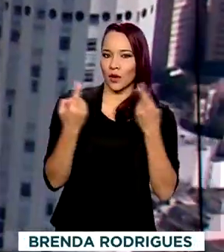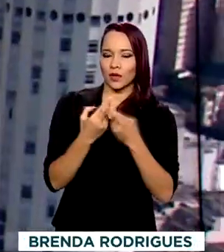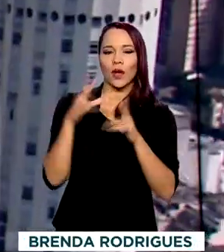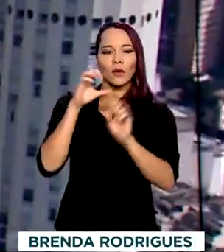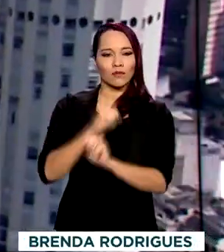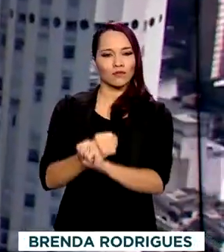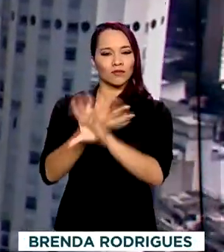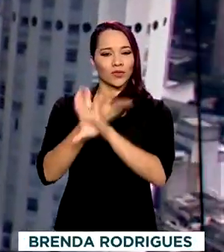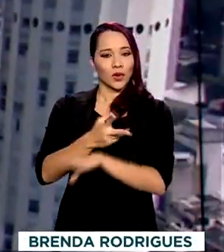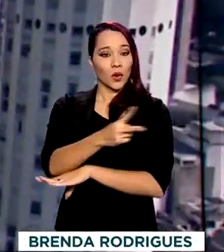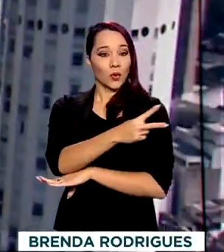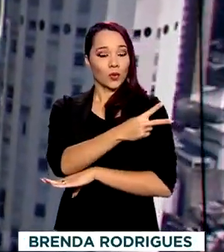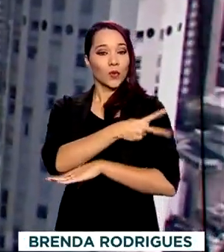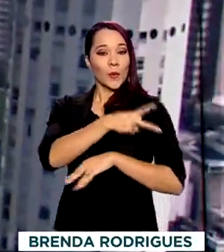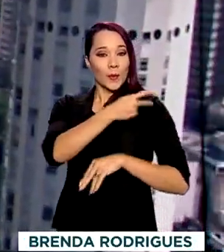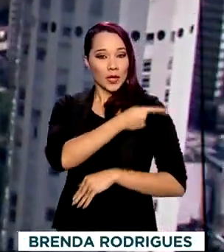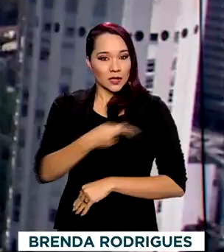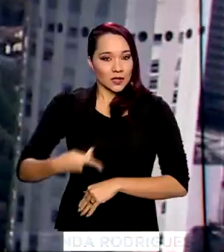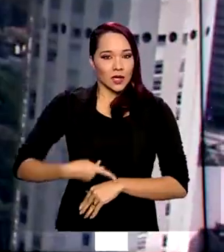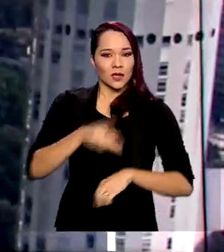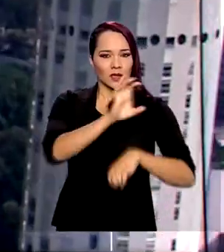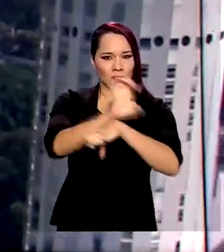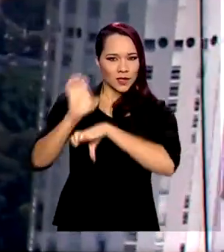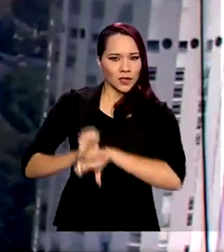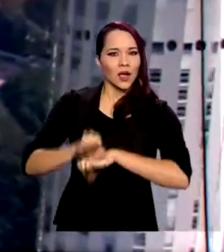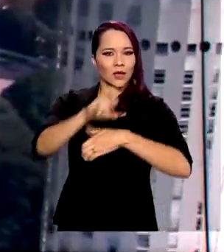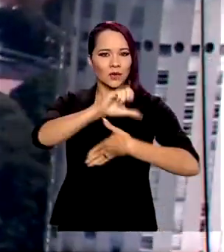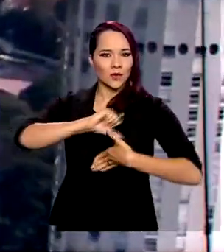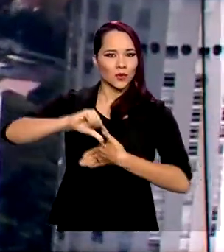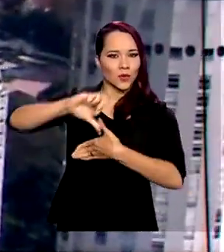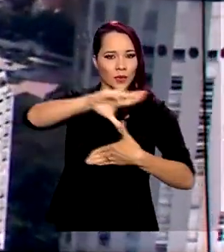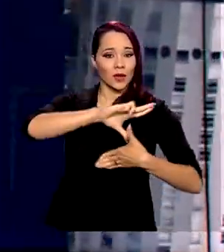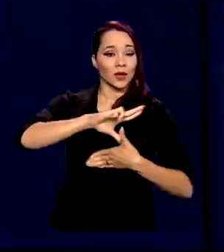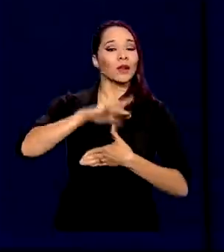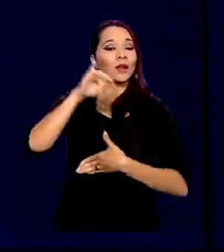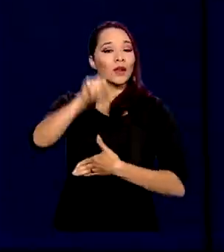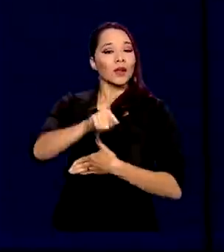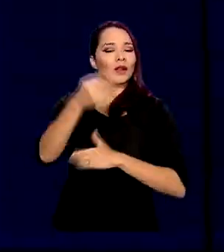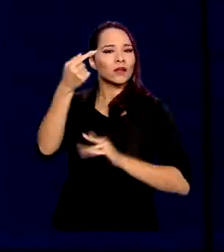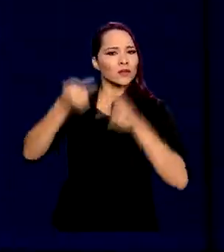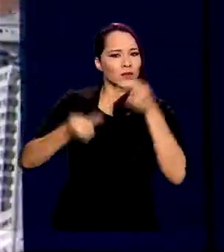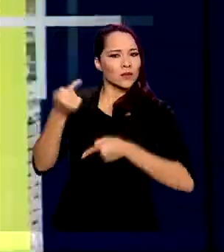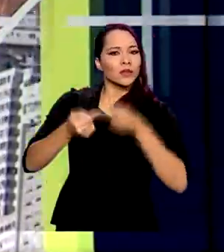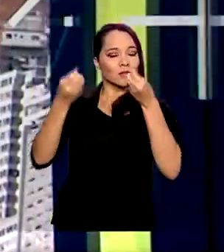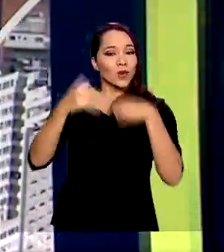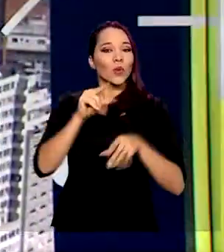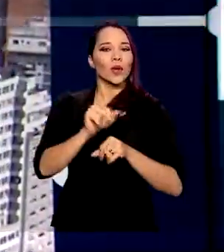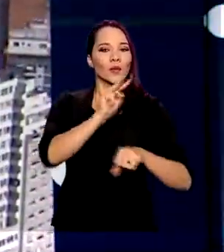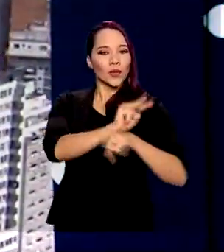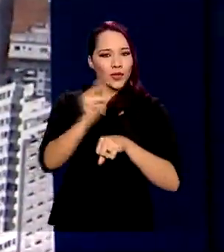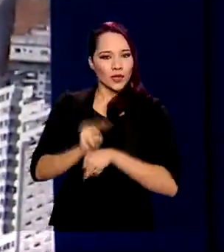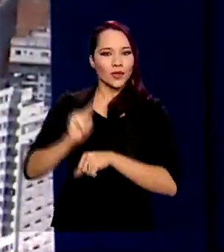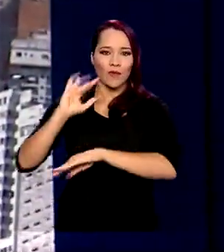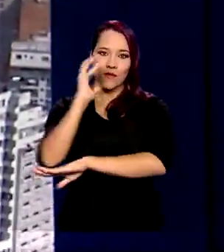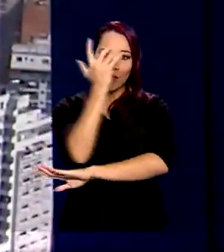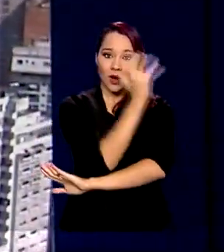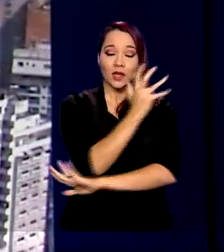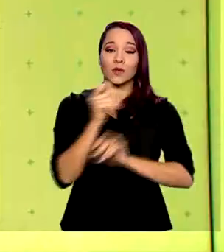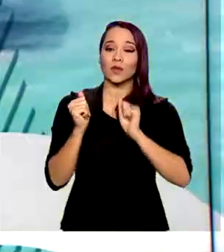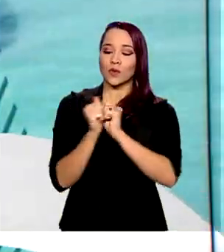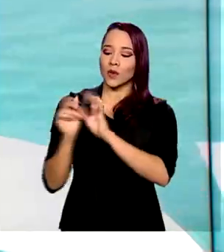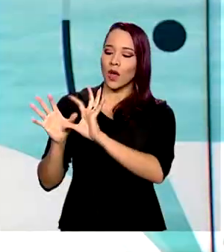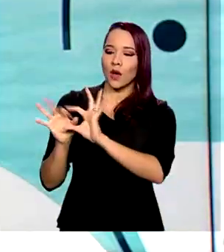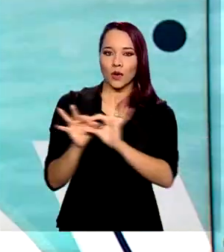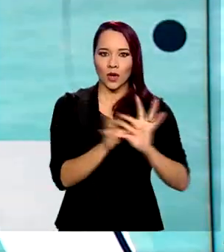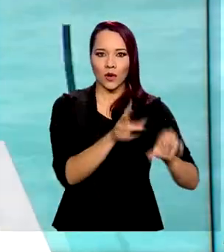virtual com chefes de Estado sul-americanos. Na pauta de discussão, a preservação da floresta com a união entre os